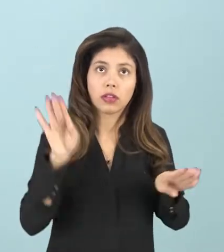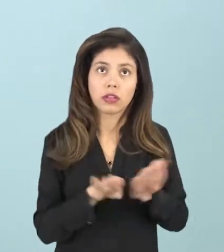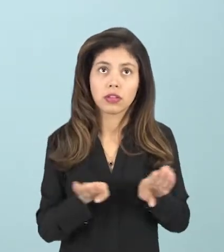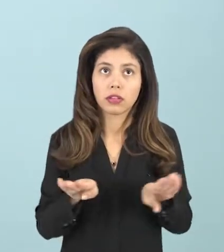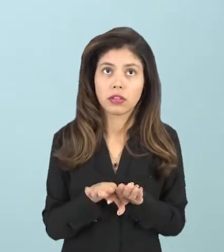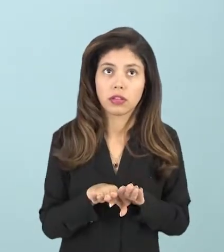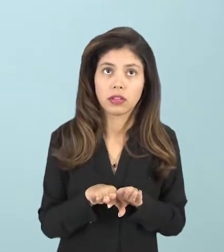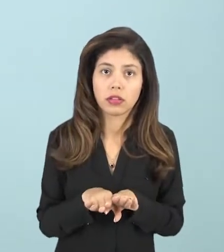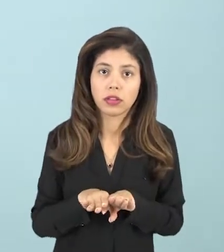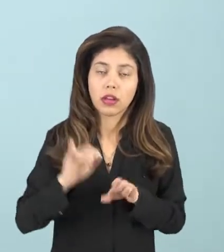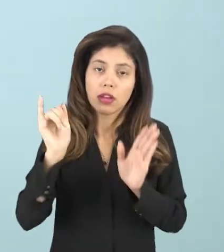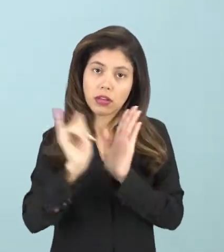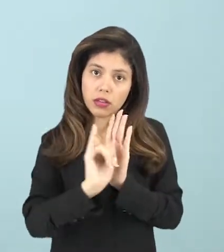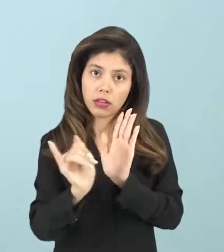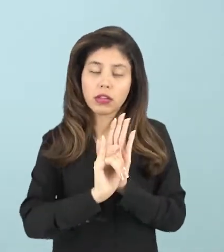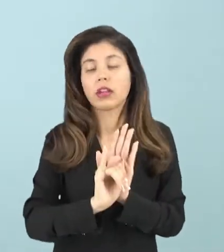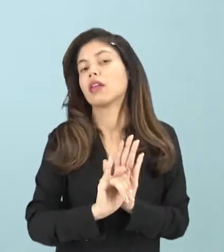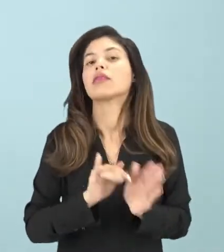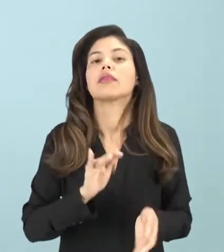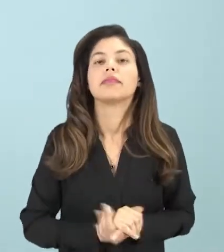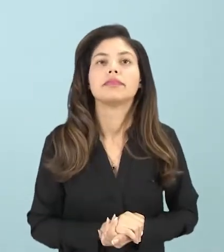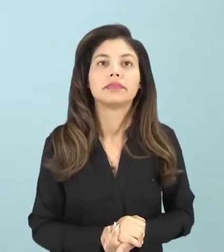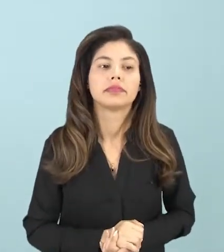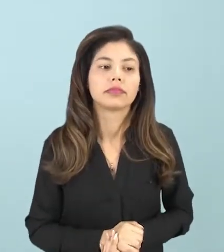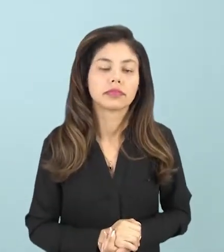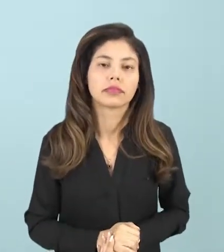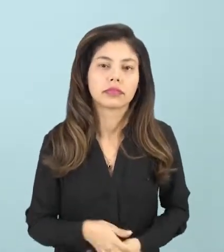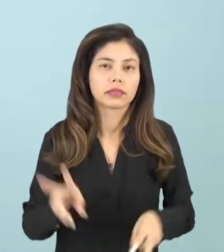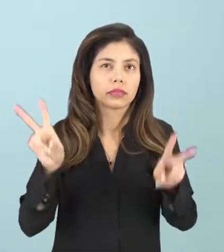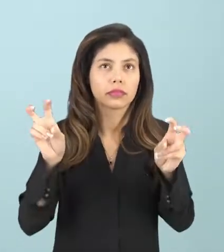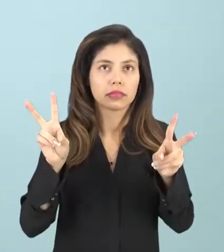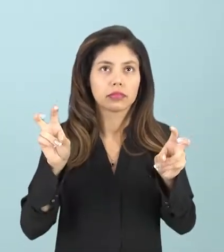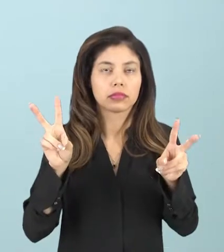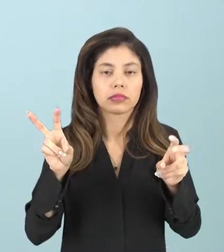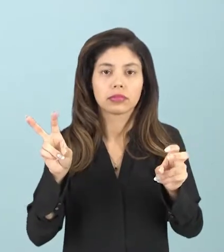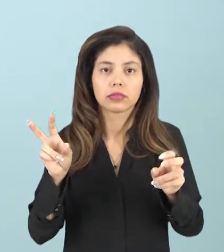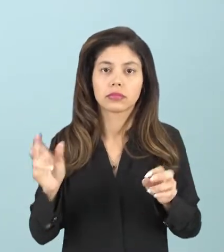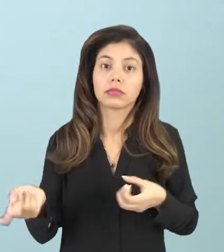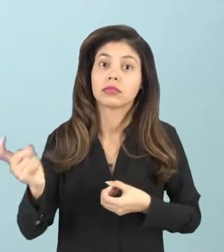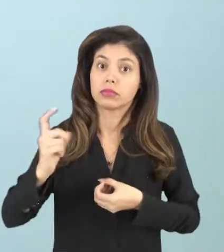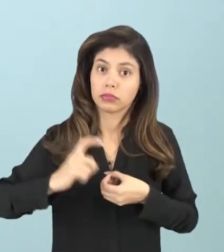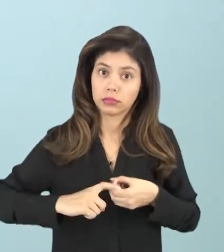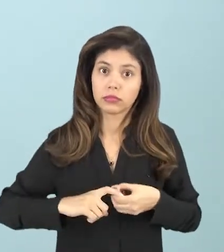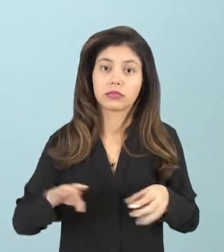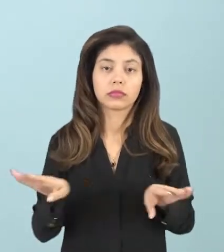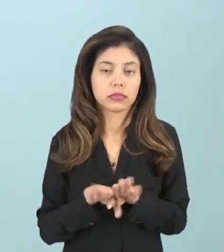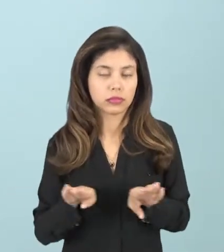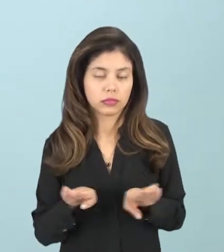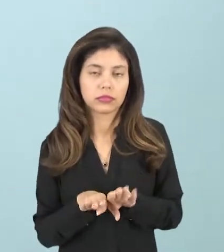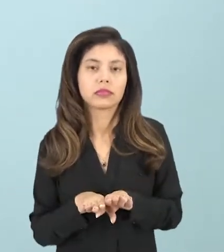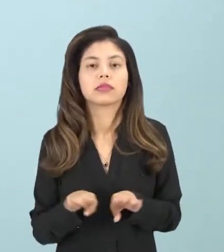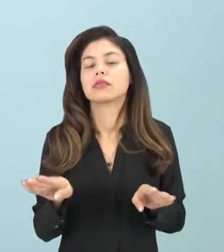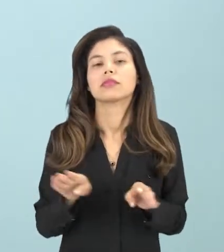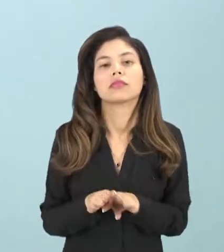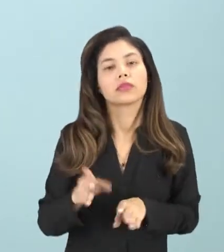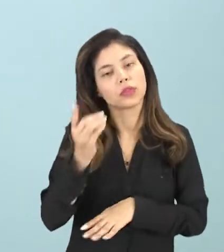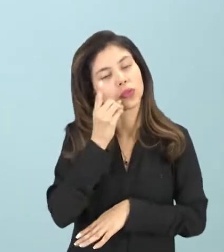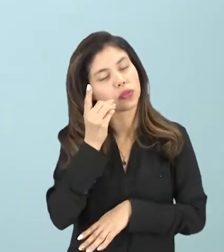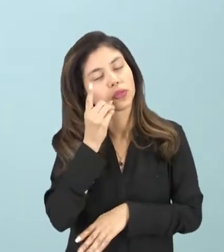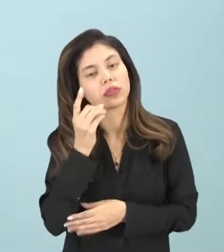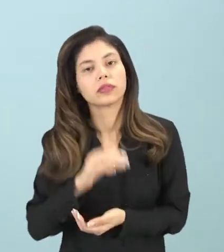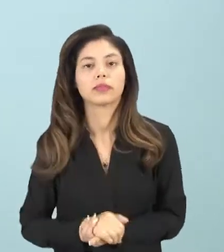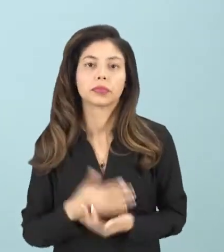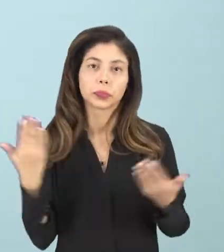dessa identidade de gênero que é um termo tão recorrente, tão usual em nossos dias